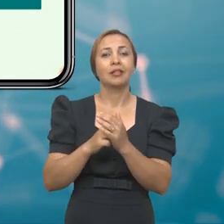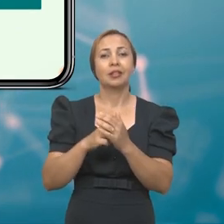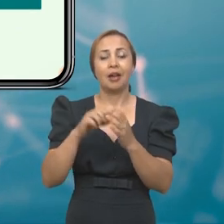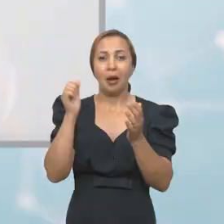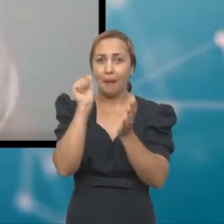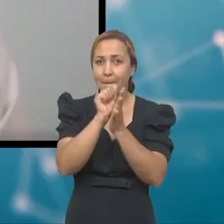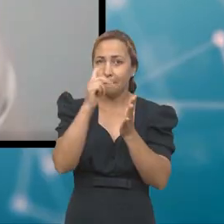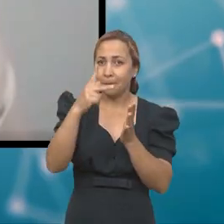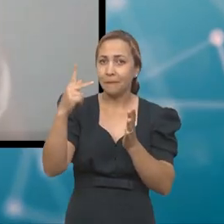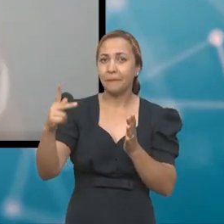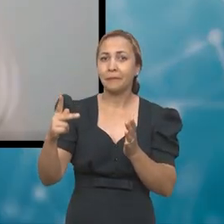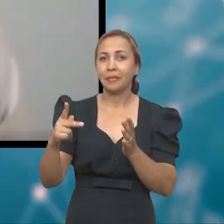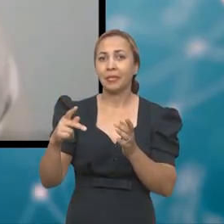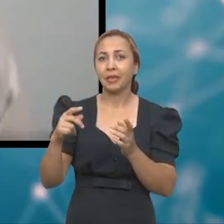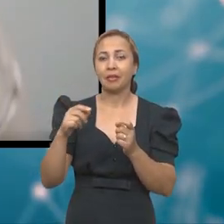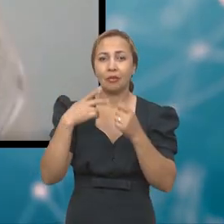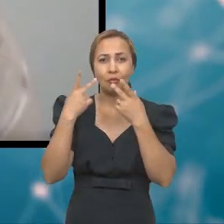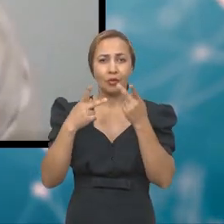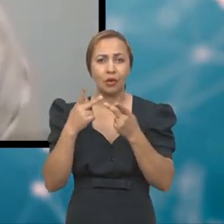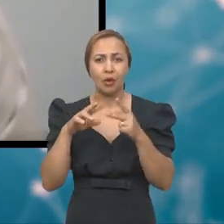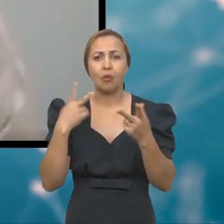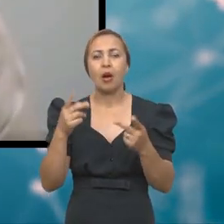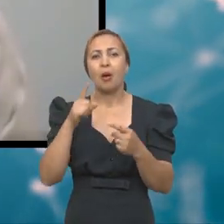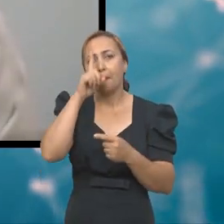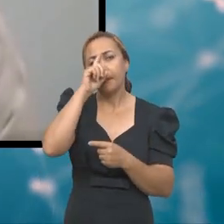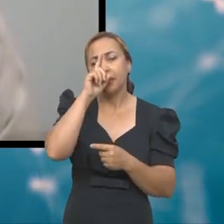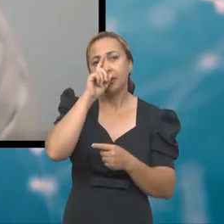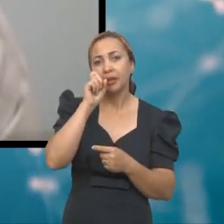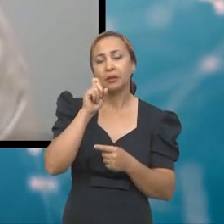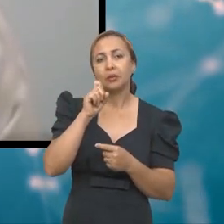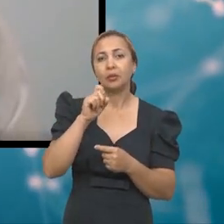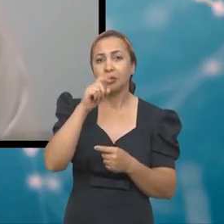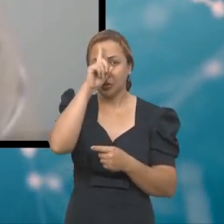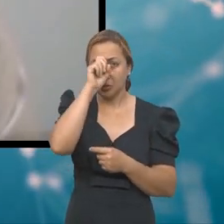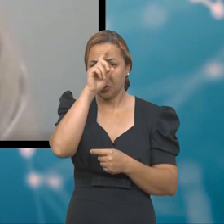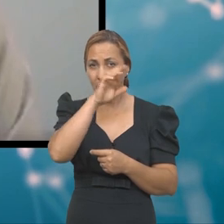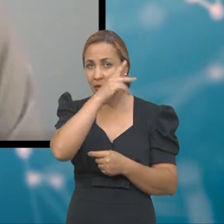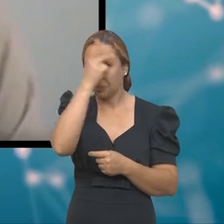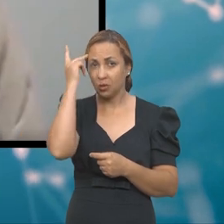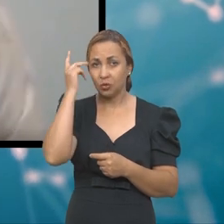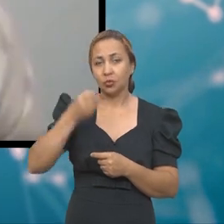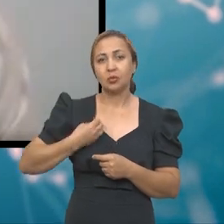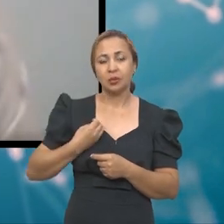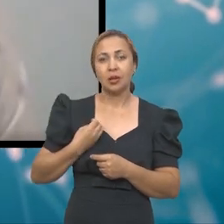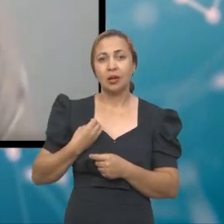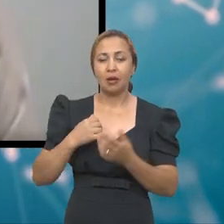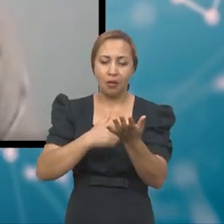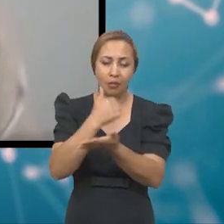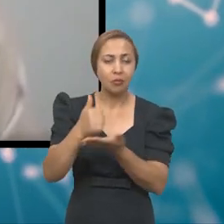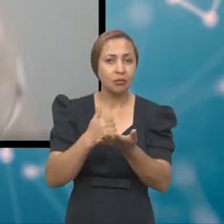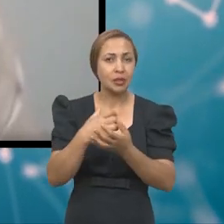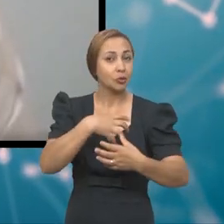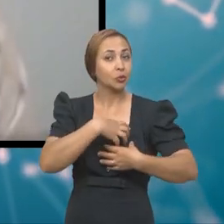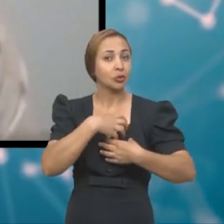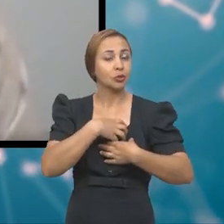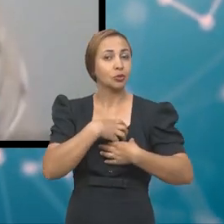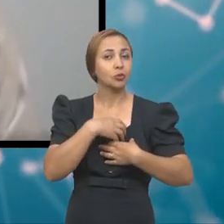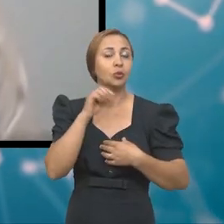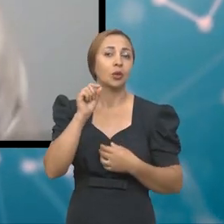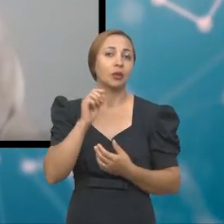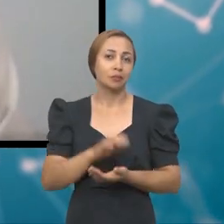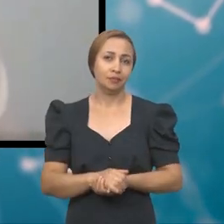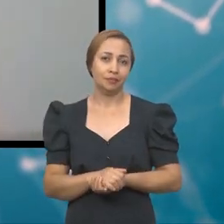hoje é o aplicativo. O aplicativo indica qual o risco de hospitalização que aquela pessoa está no momento, com base nos sintomas que ela está